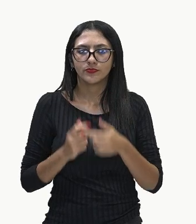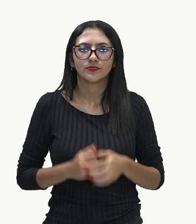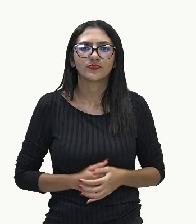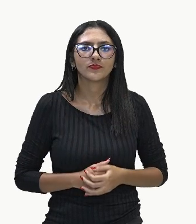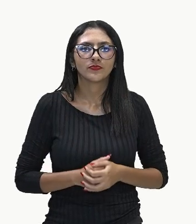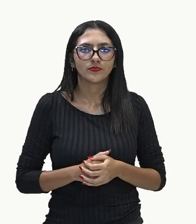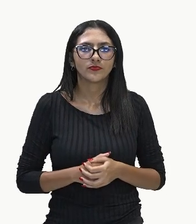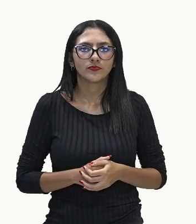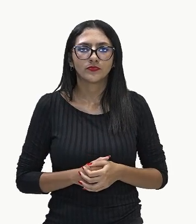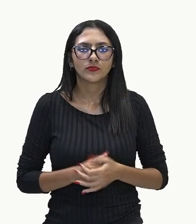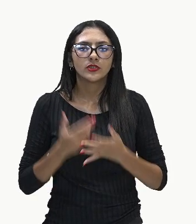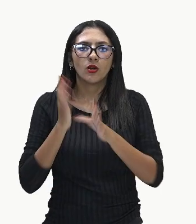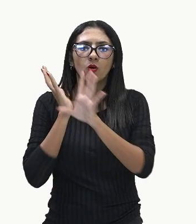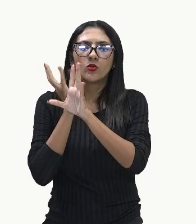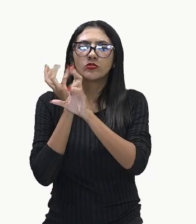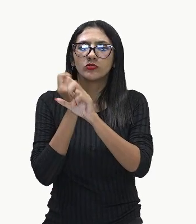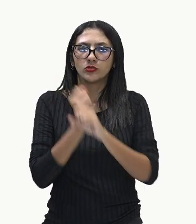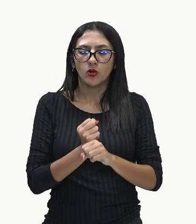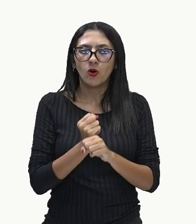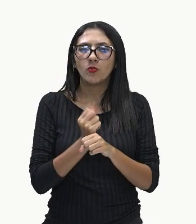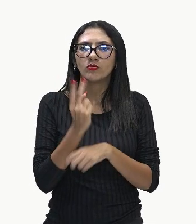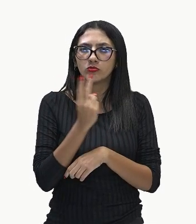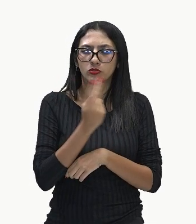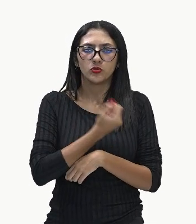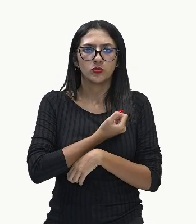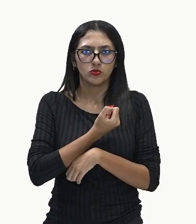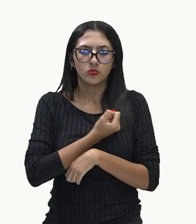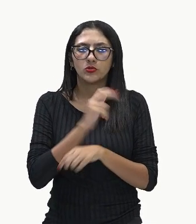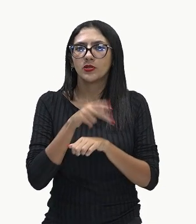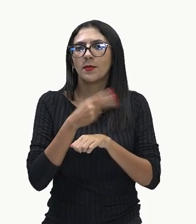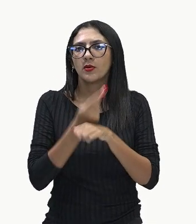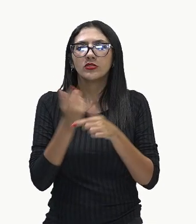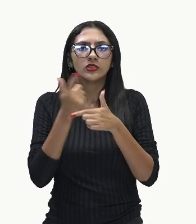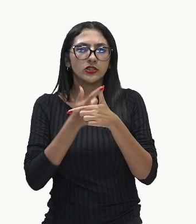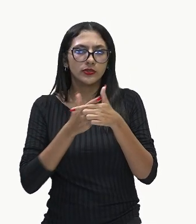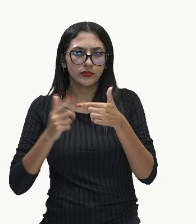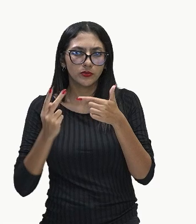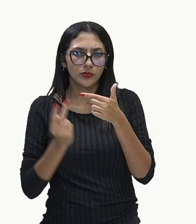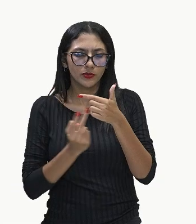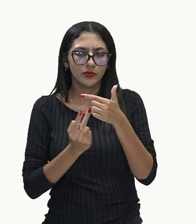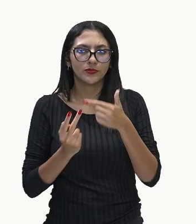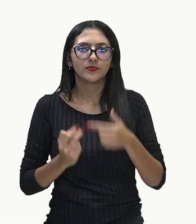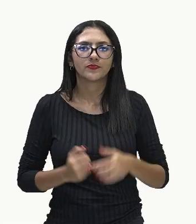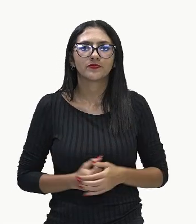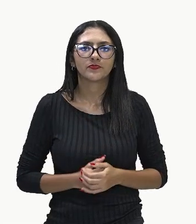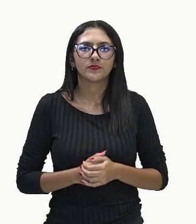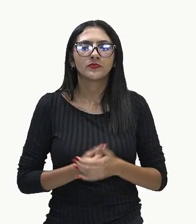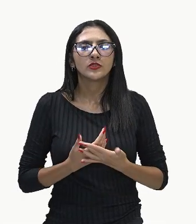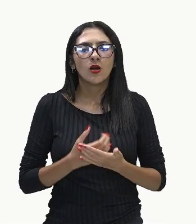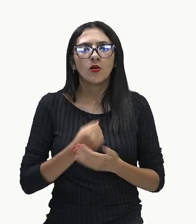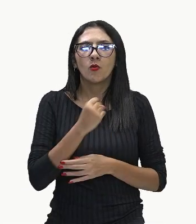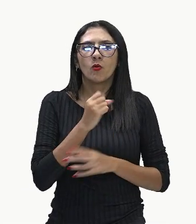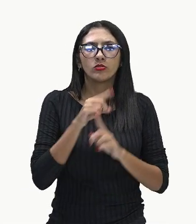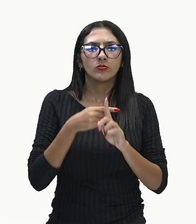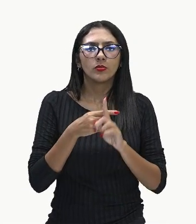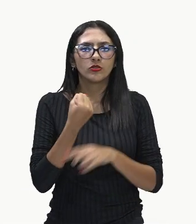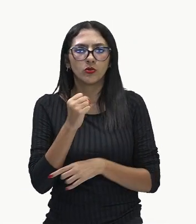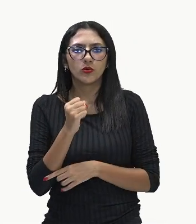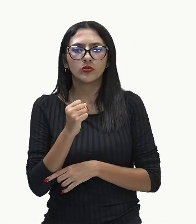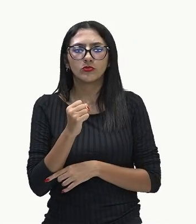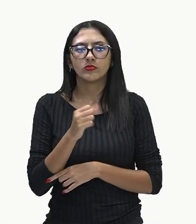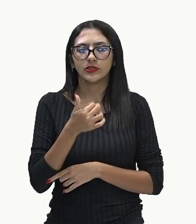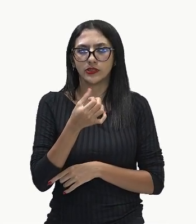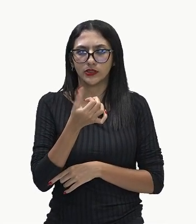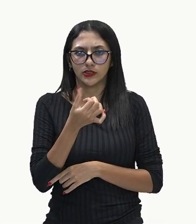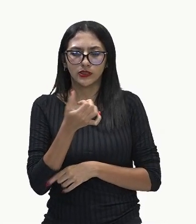soma por 2 e divide por 2, então, somando 8 mais 8, 16, dividido por